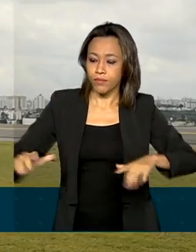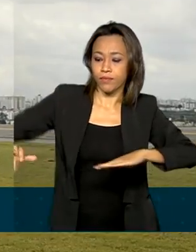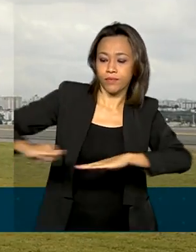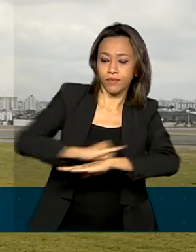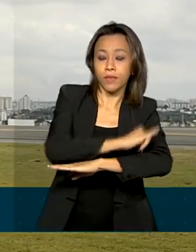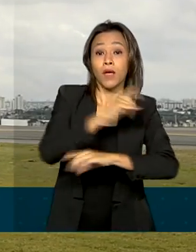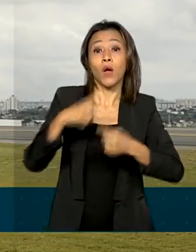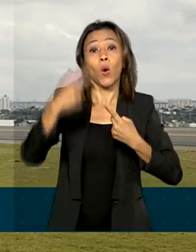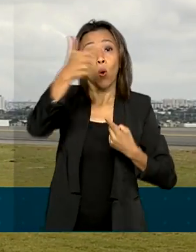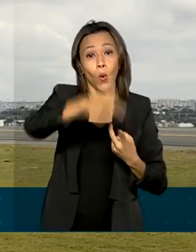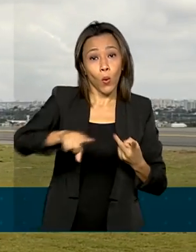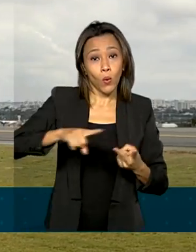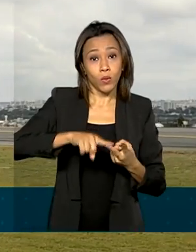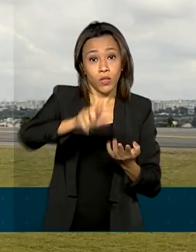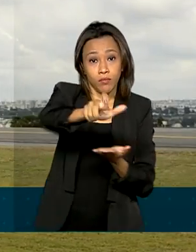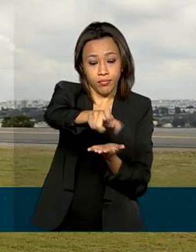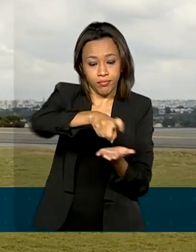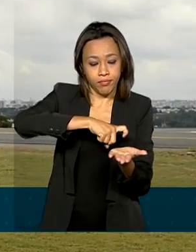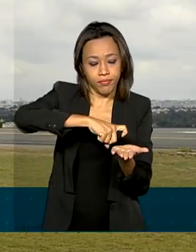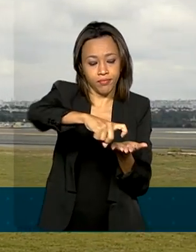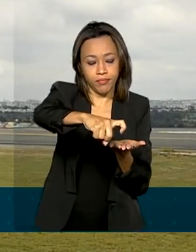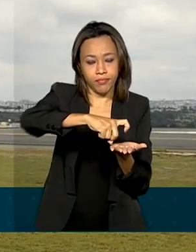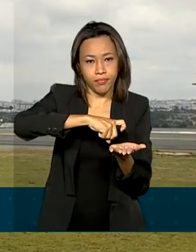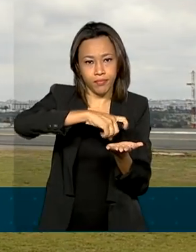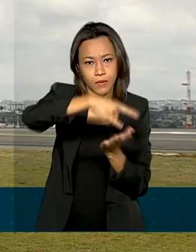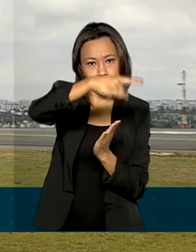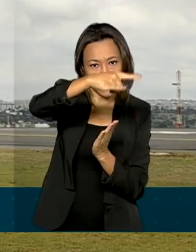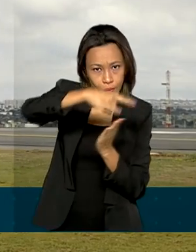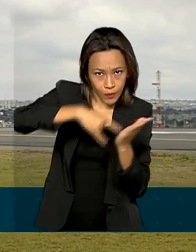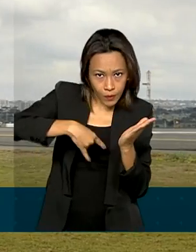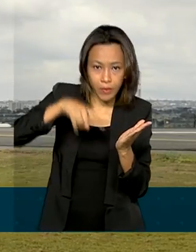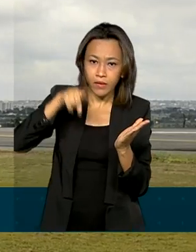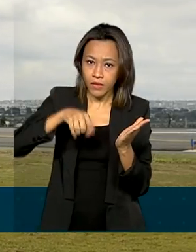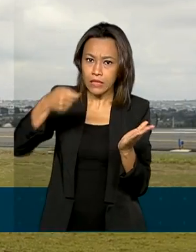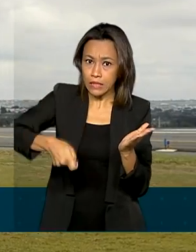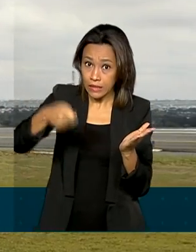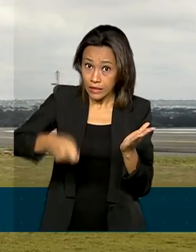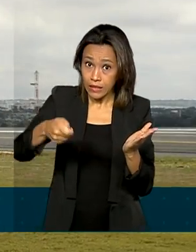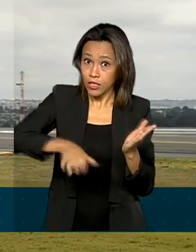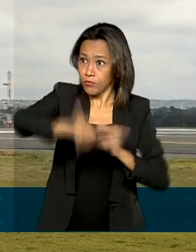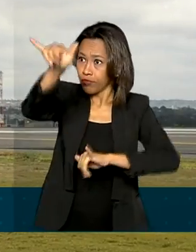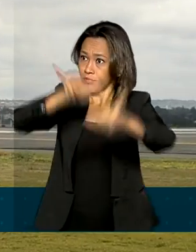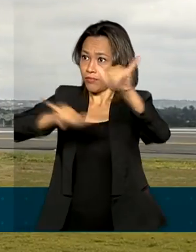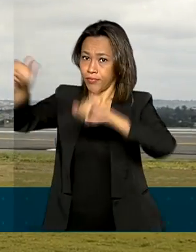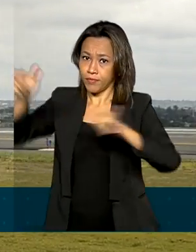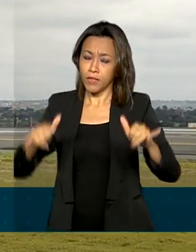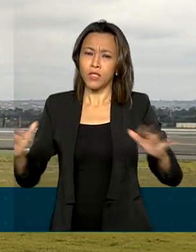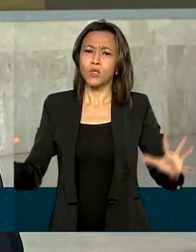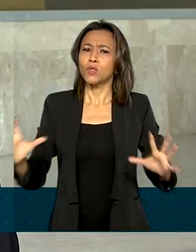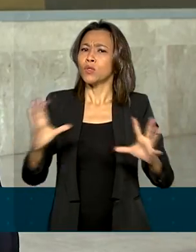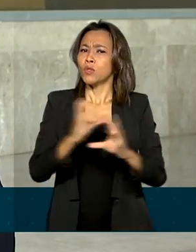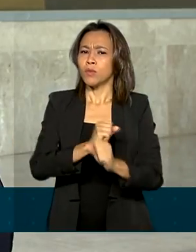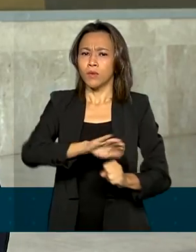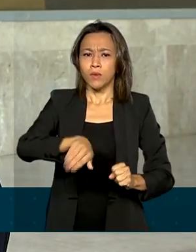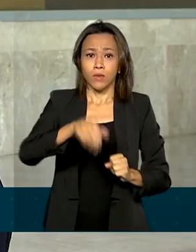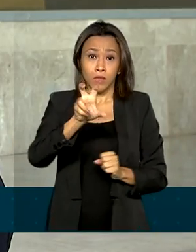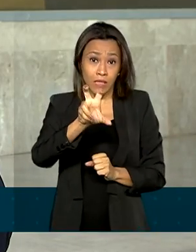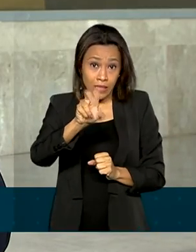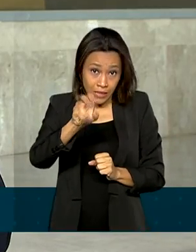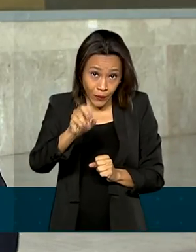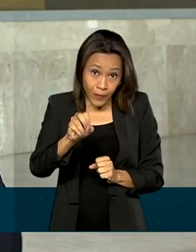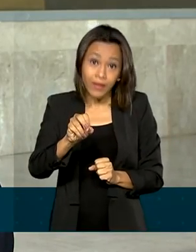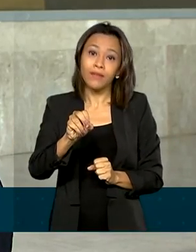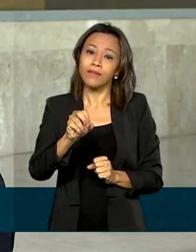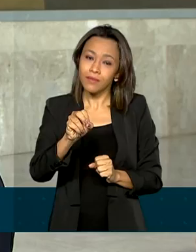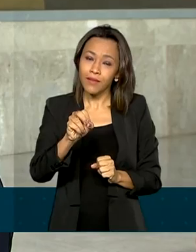de documentos que atualmente são exigidos aí no avião durante o voo. No total, aí são cerca de 50 iniciativas em benefício